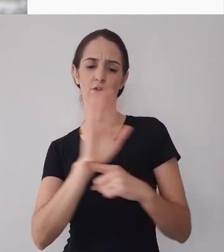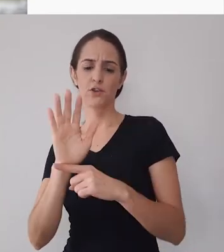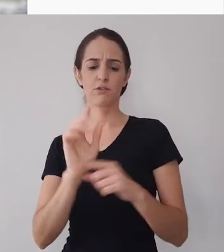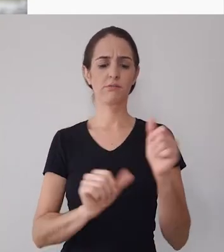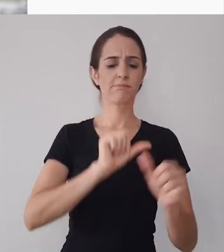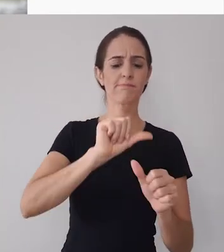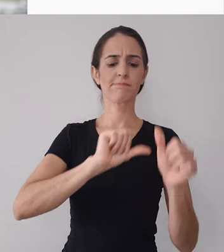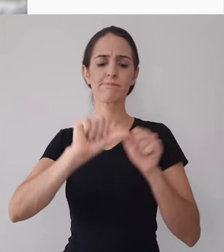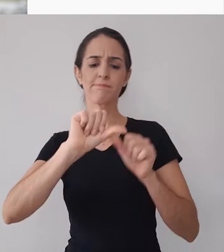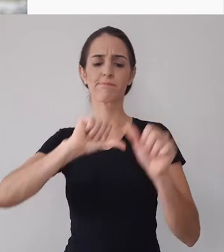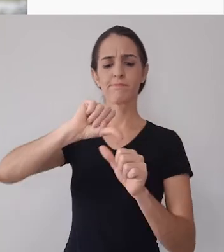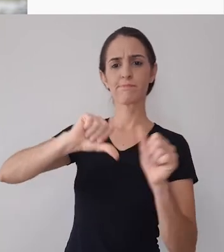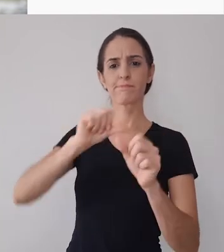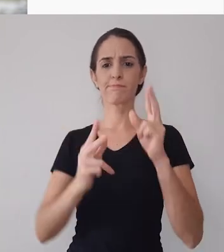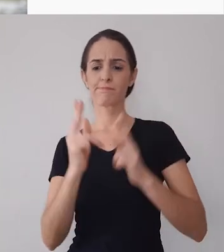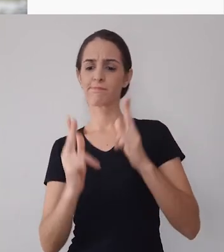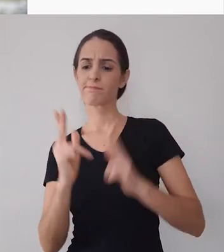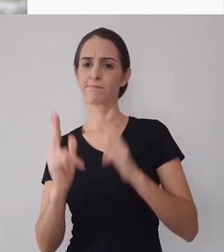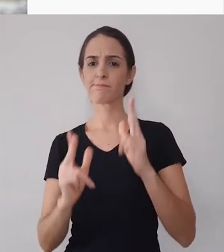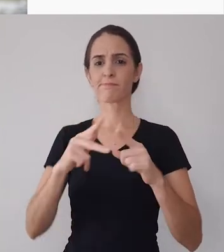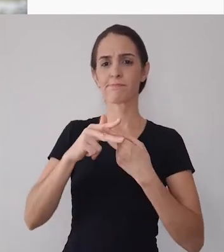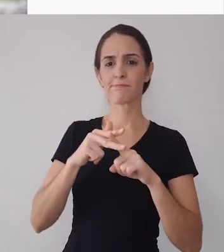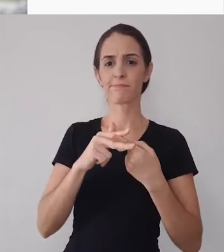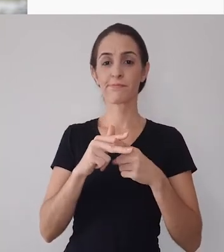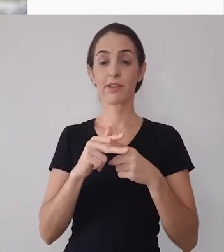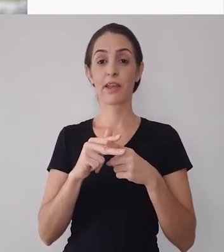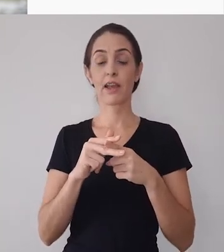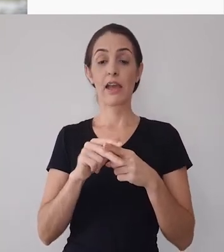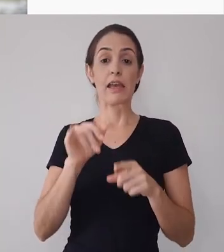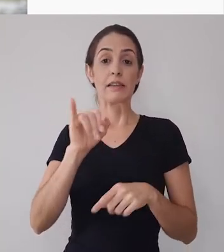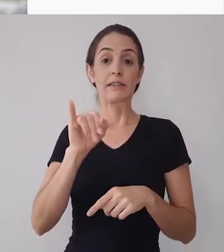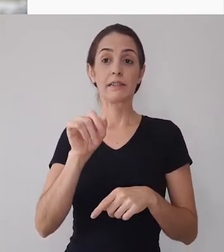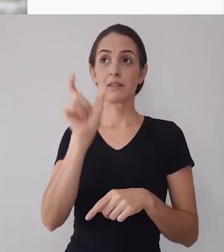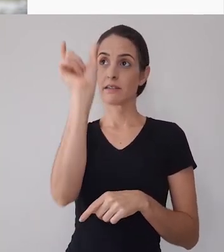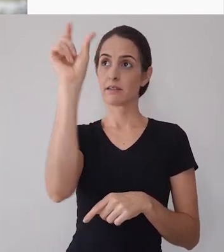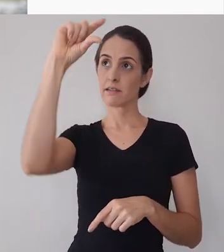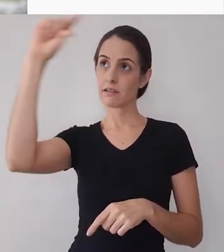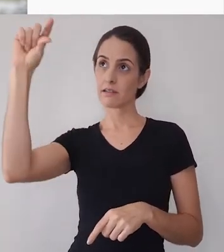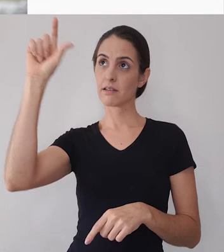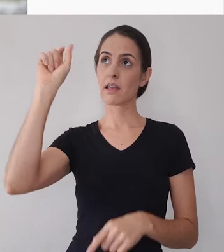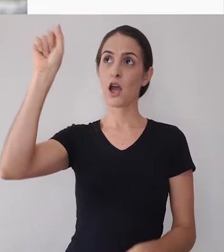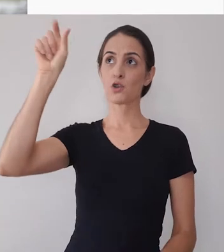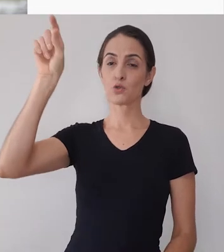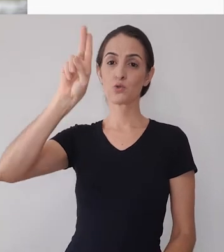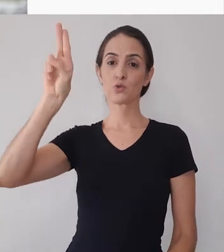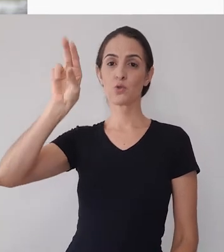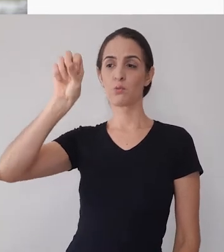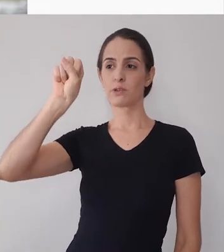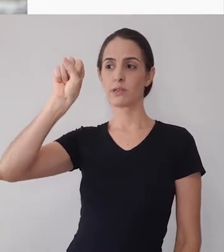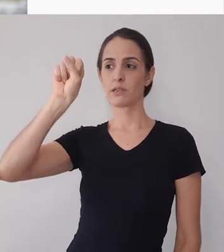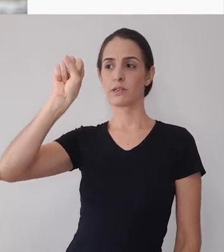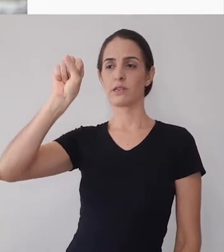as alterações que você fizer elas só vão ser salvas quando você clicar no botão azul que vai ficar azul aqui logo depois